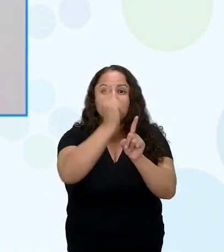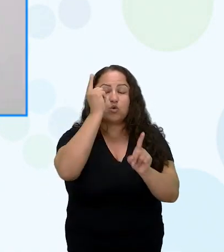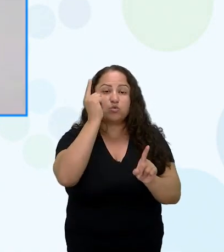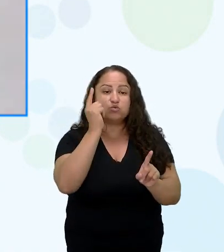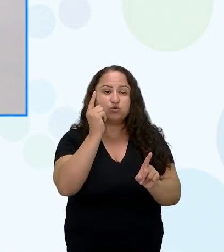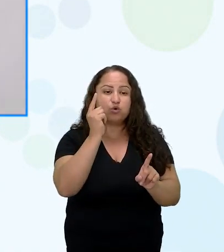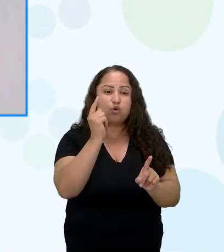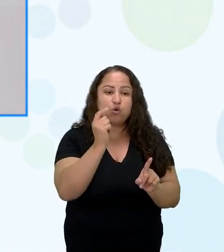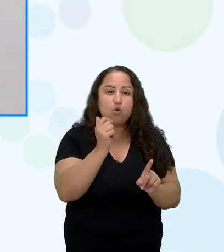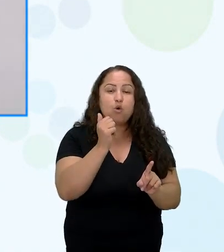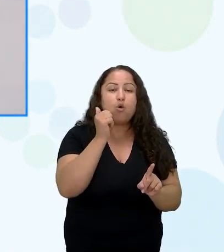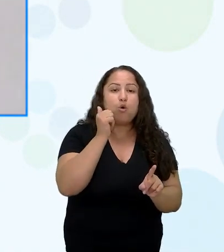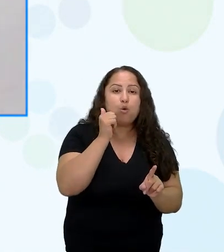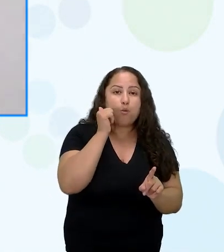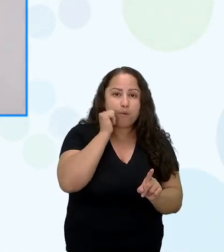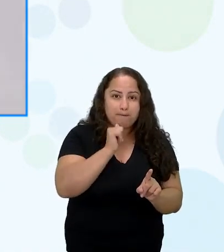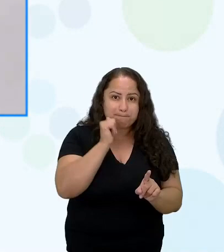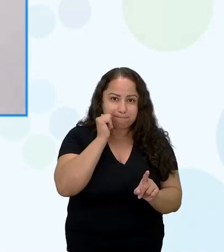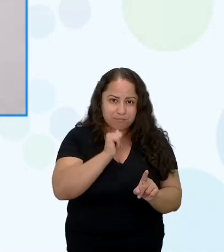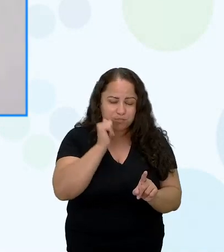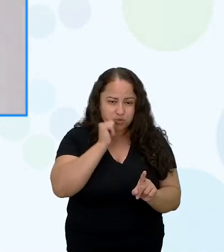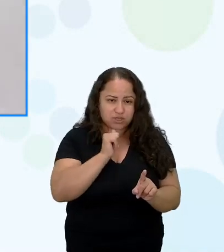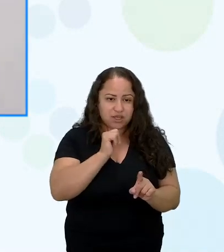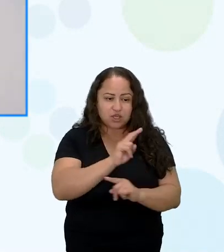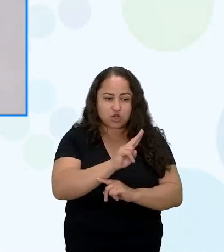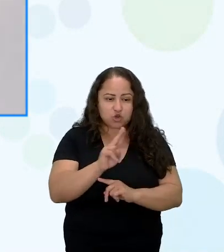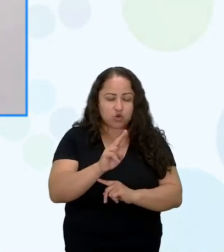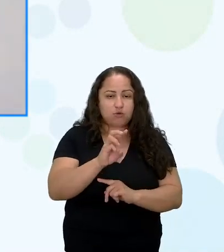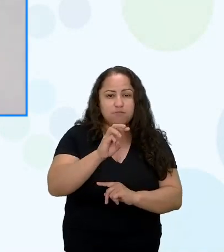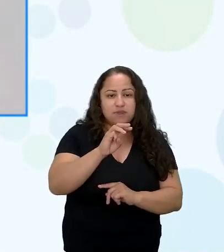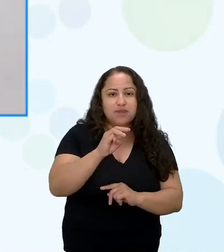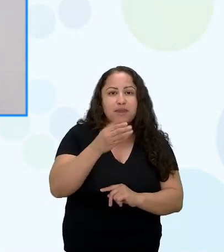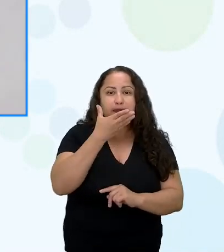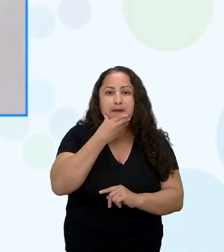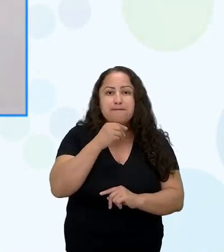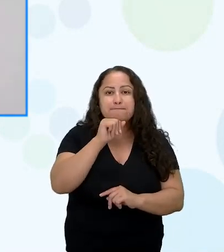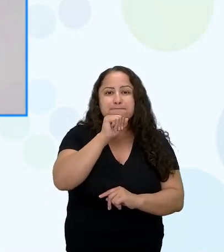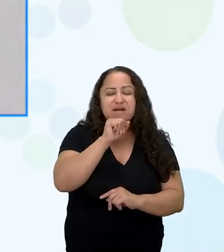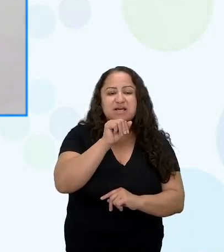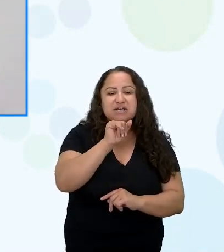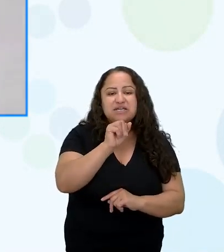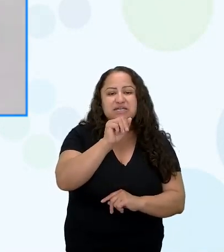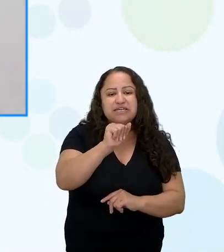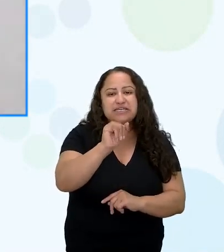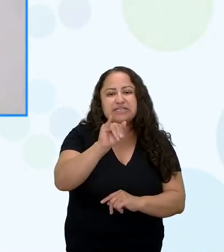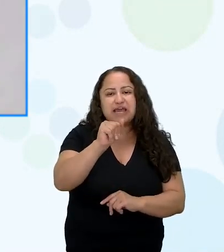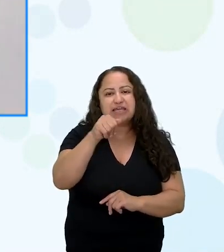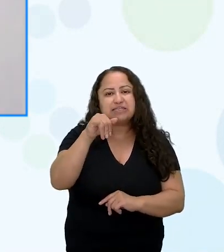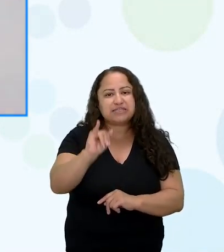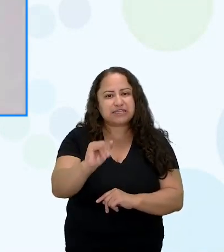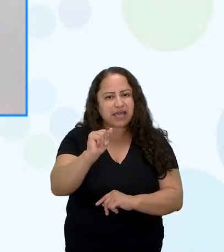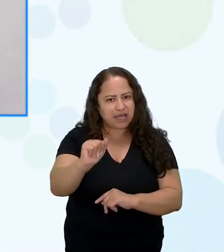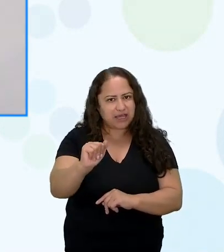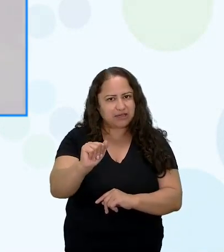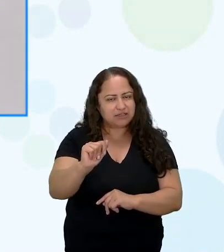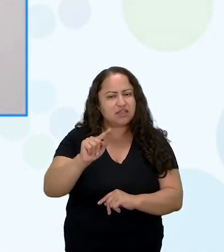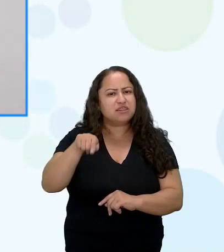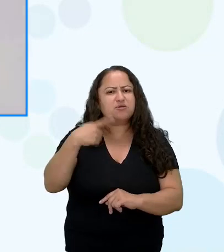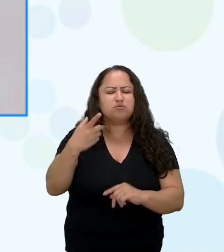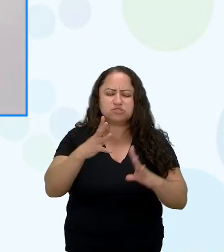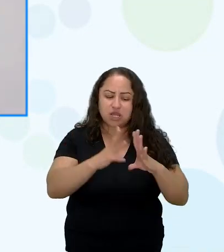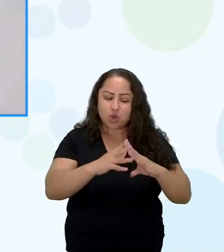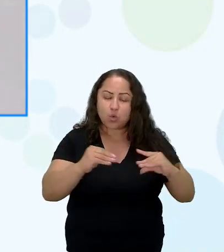mãe Aya que começou a ensiná-la né o poder da cura das ervas medicinais dos